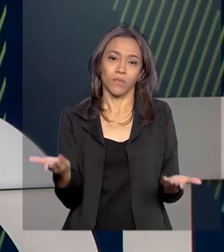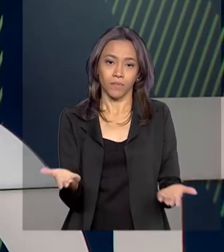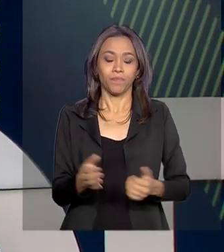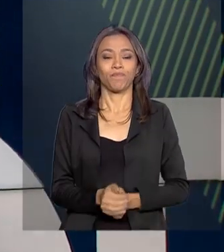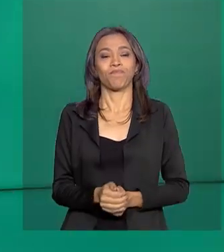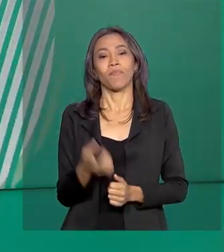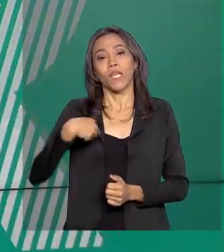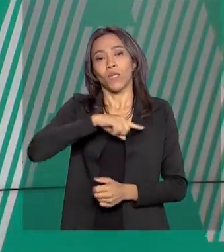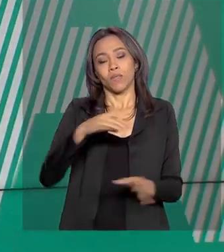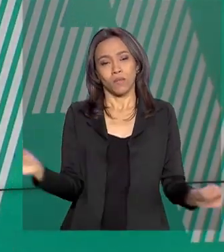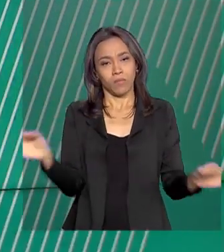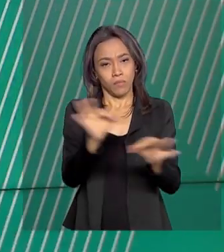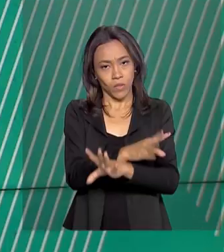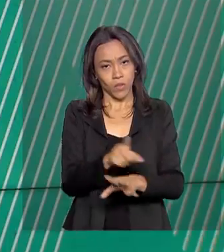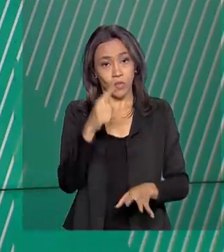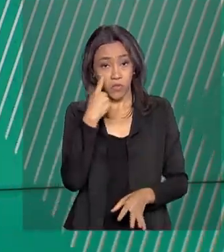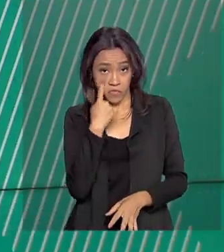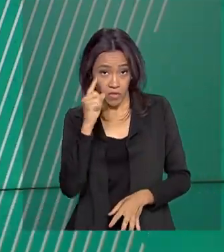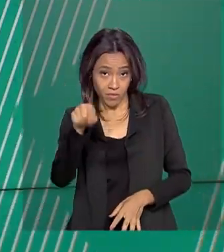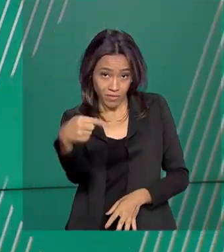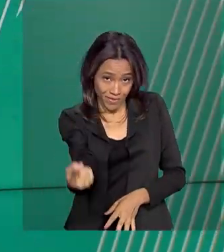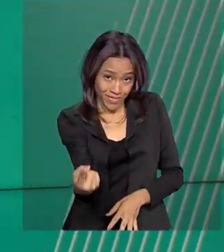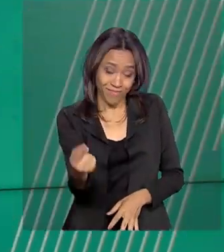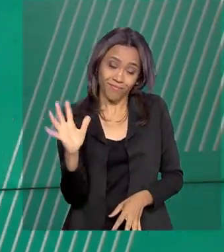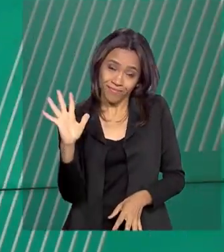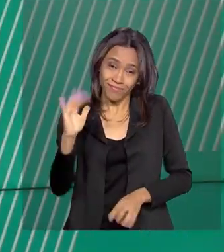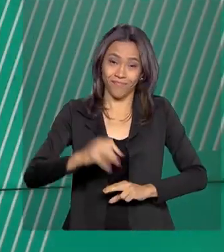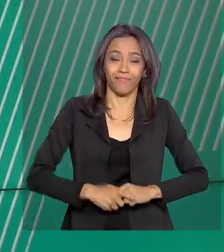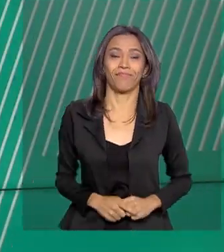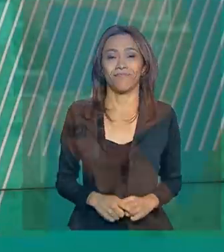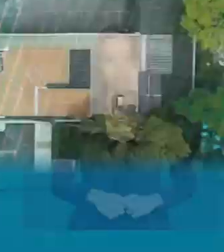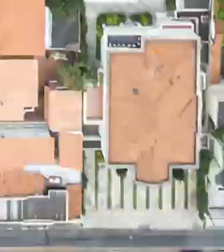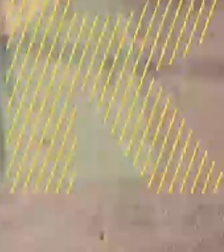A gente fica por aqui. Nos vemos na próxima edição. Até lá!